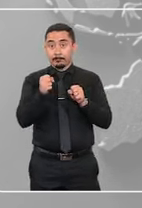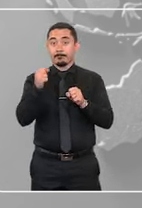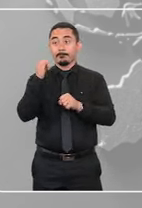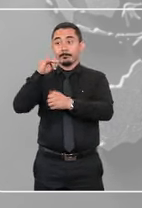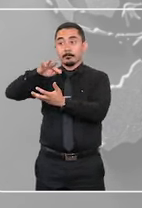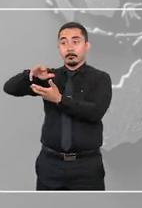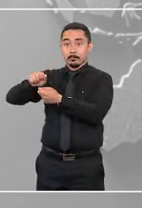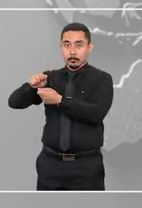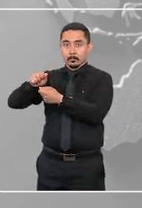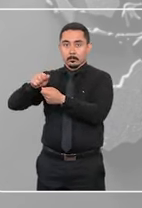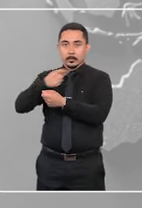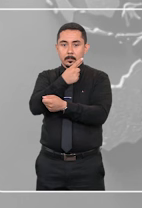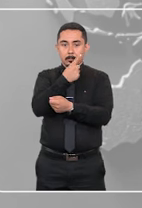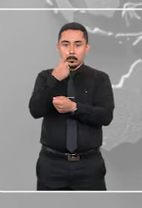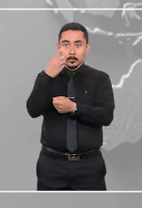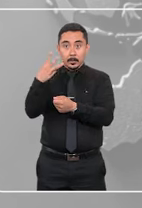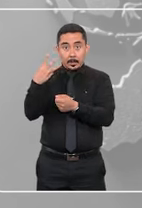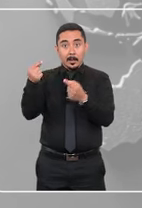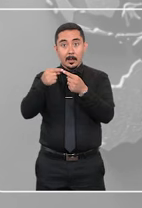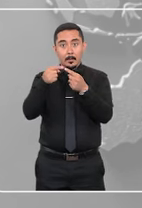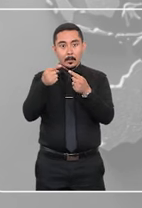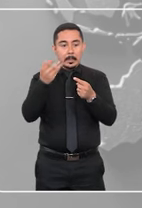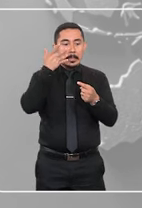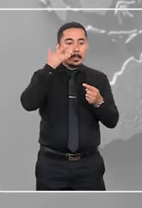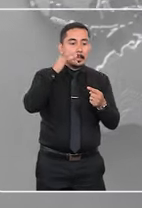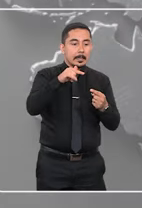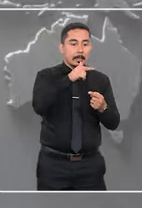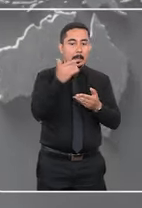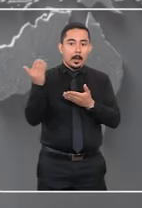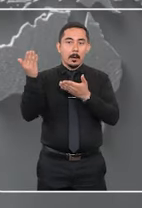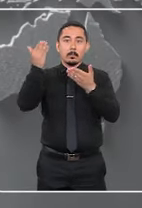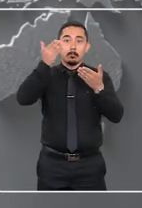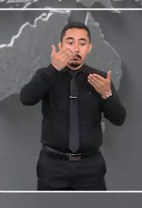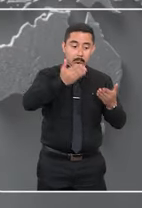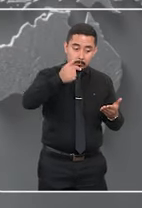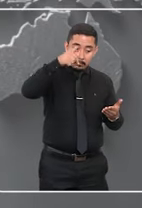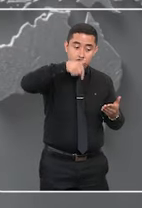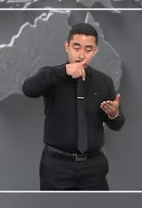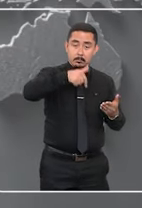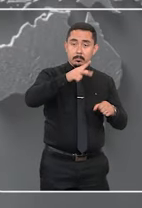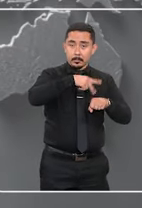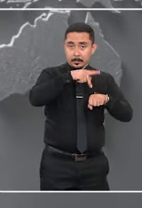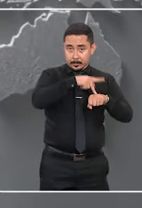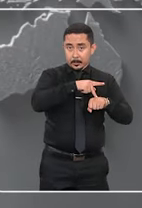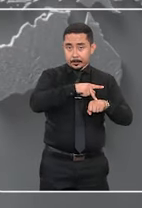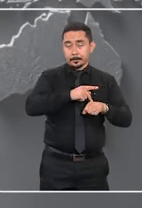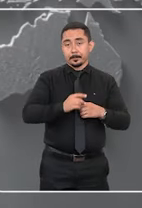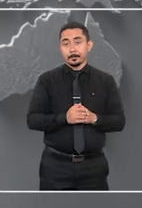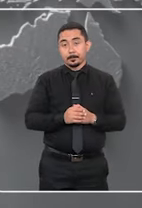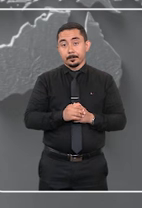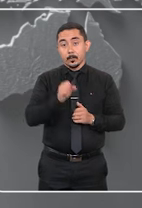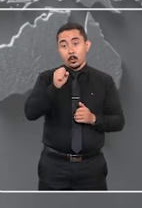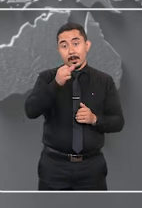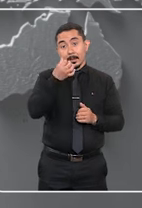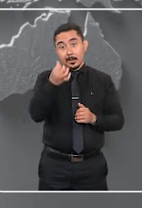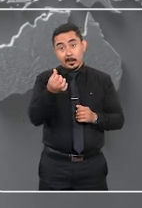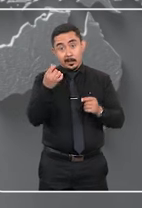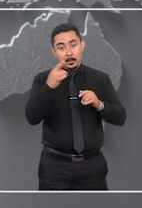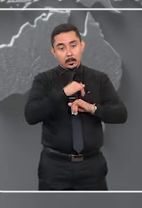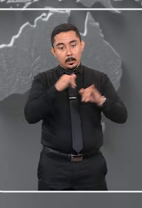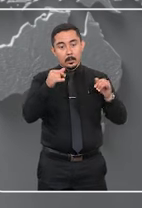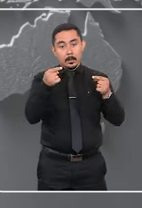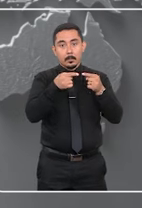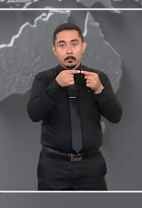internacional. 113 eram passivos, ou seja, quando as crianças foram trazidas para o Brasil de outros países.